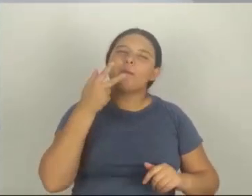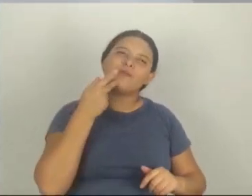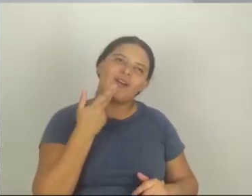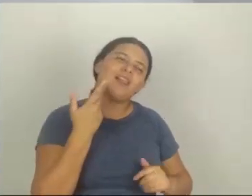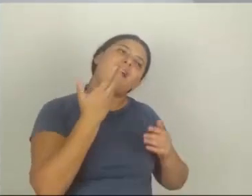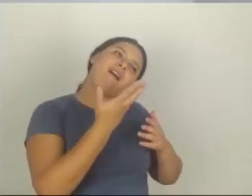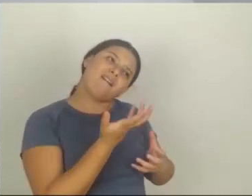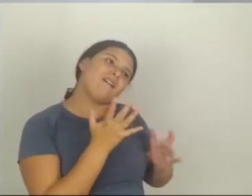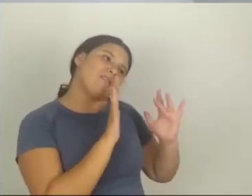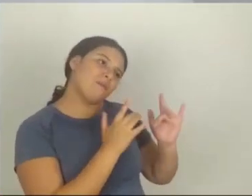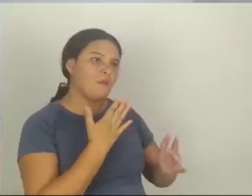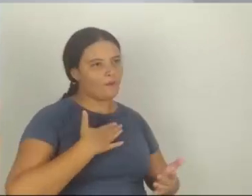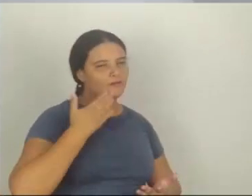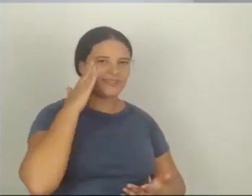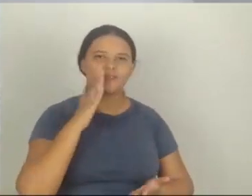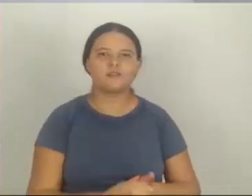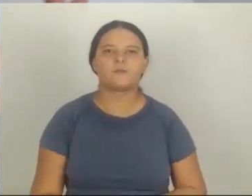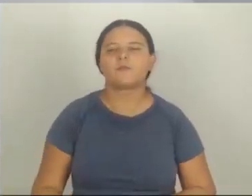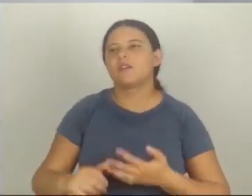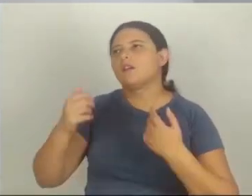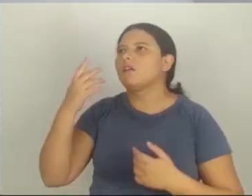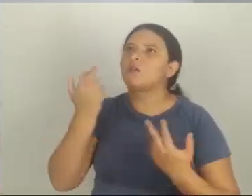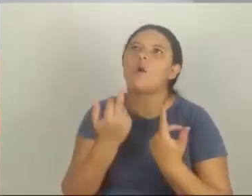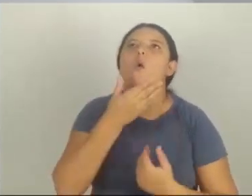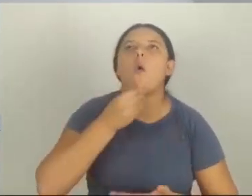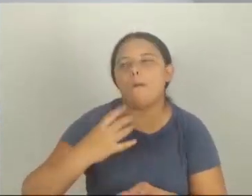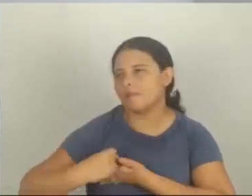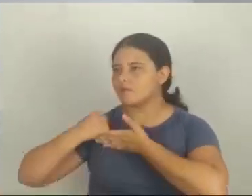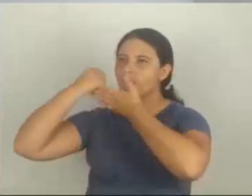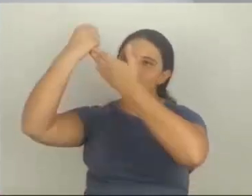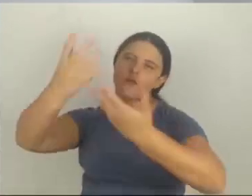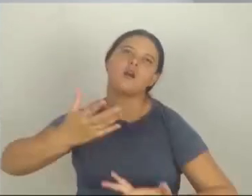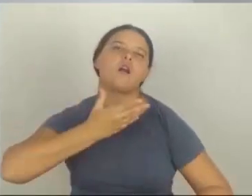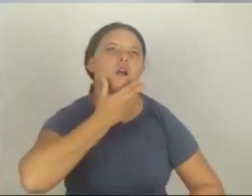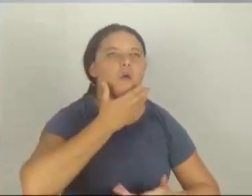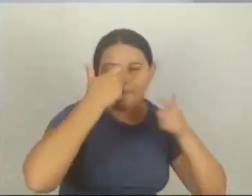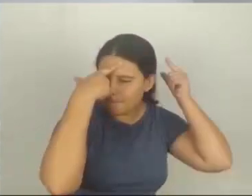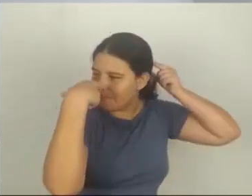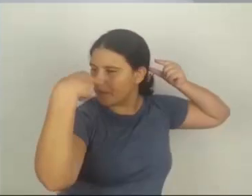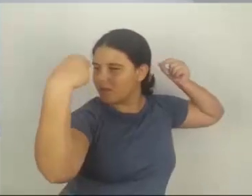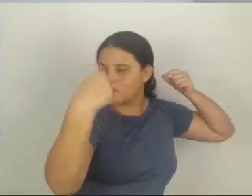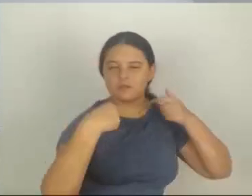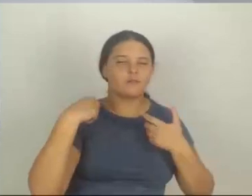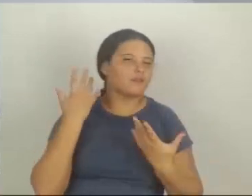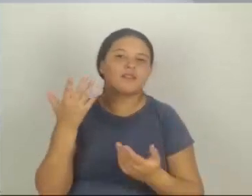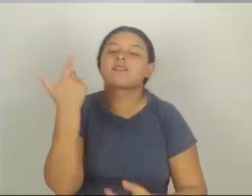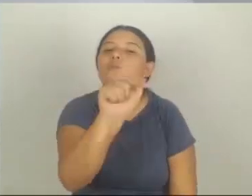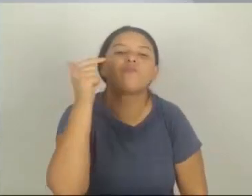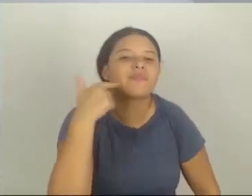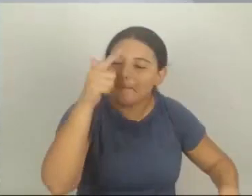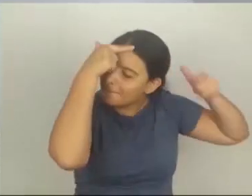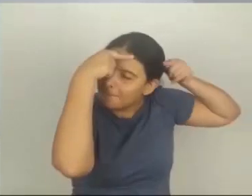educação que a gente tem. É aquela coisa de ser salva por um homem, por um companheiro, por um príncipe encantado. Não